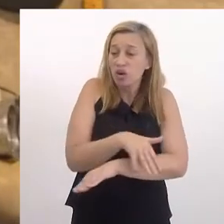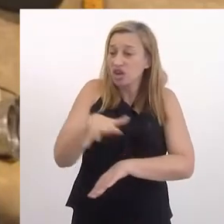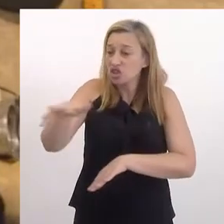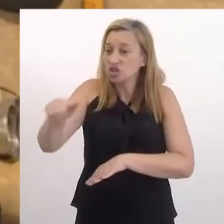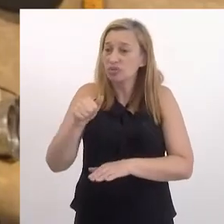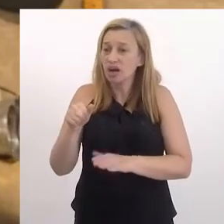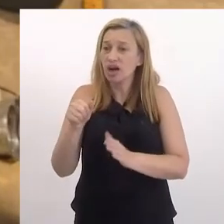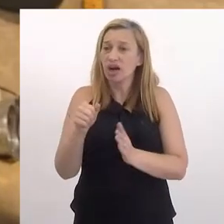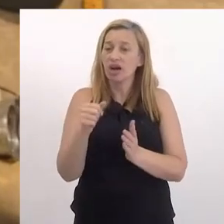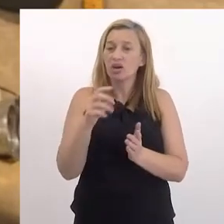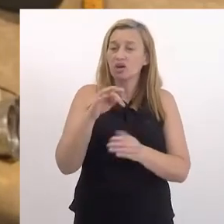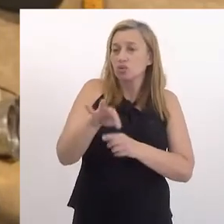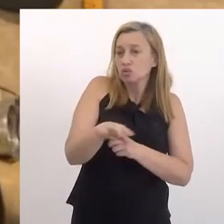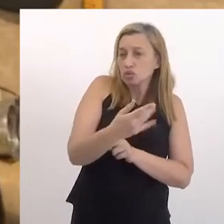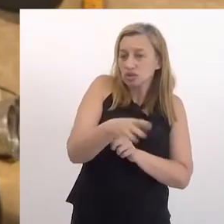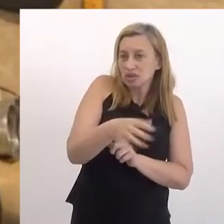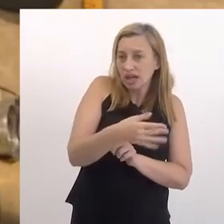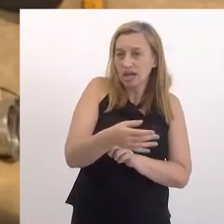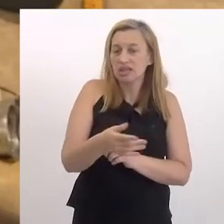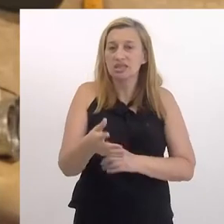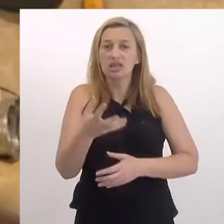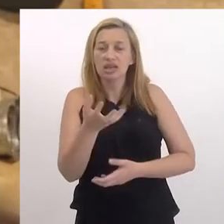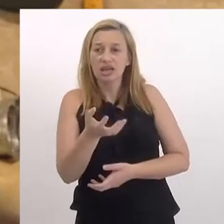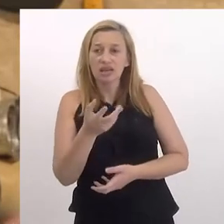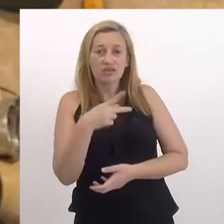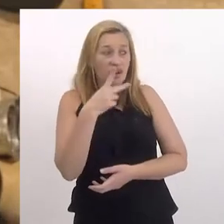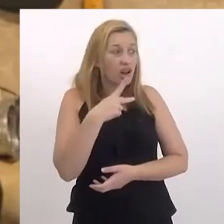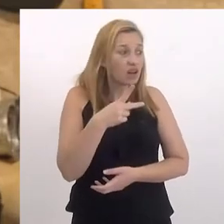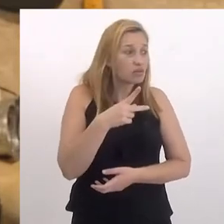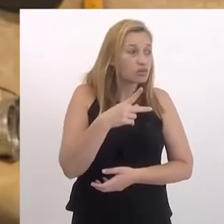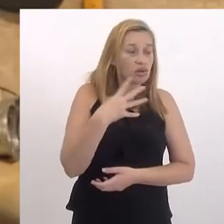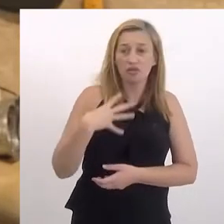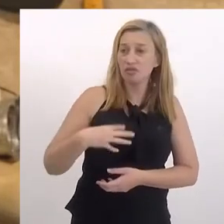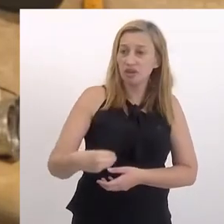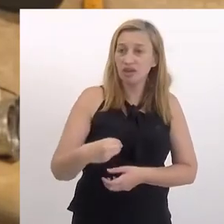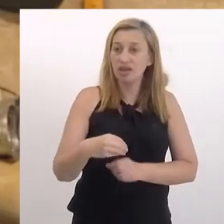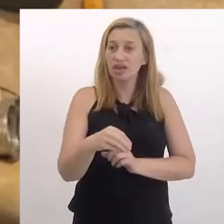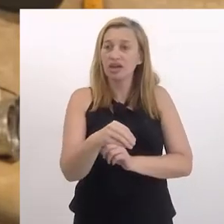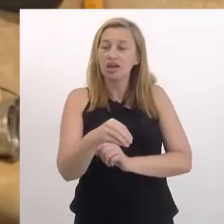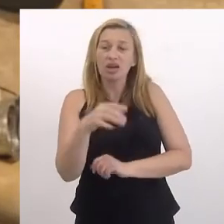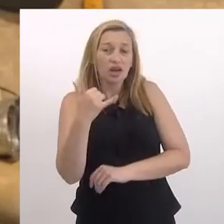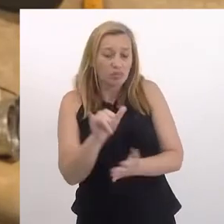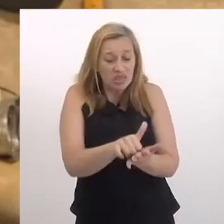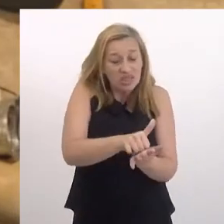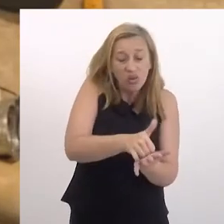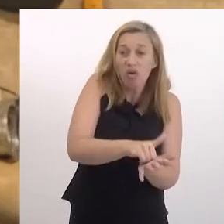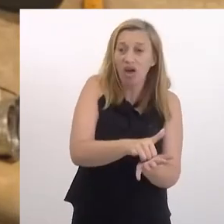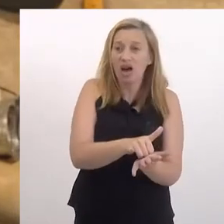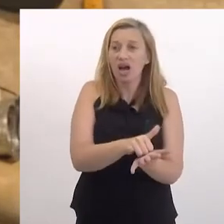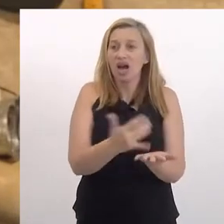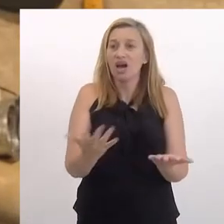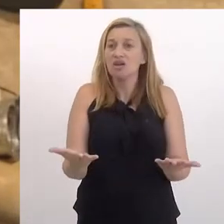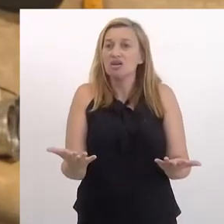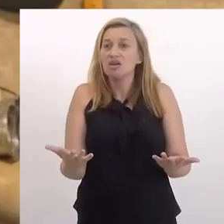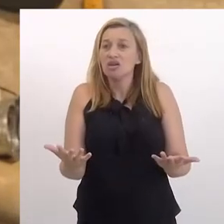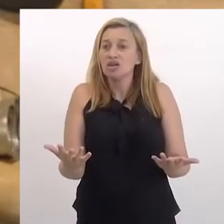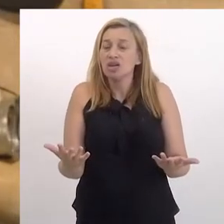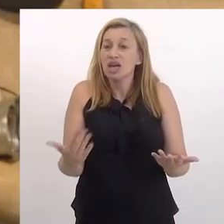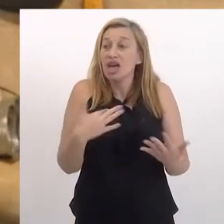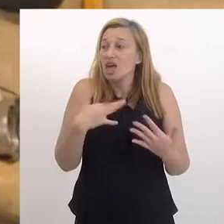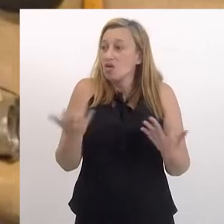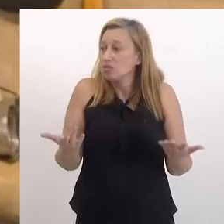chamar um táxi pelo celular, você quer falar com a sua filha, você é pelo celular. Então, você fica